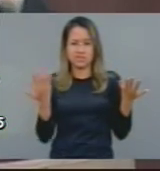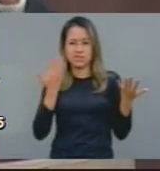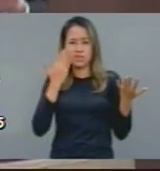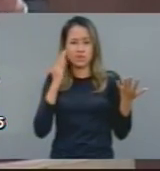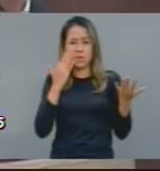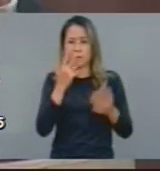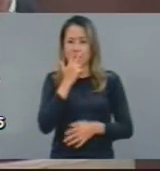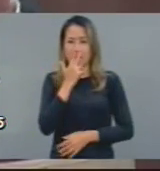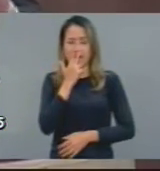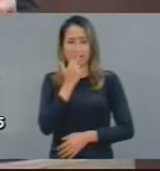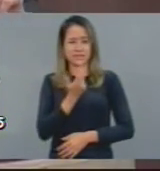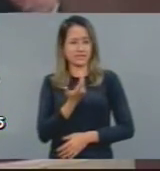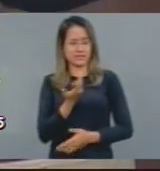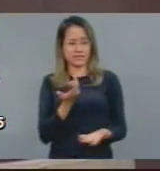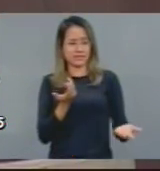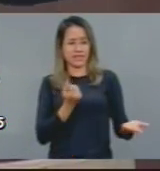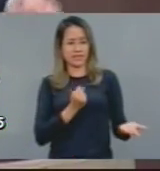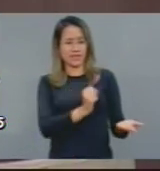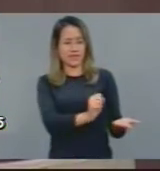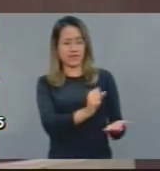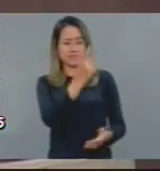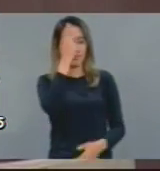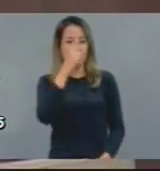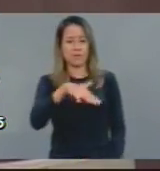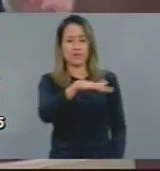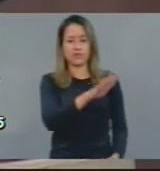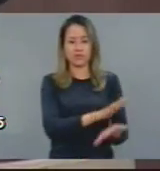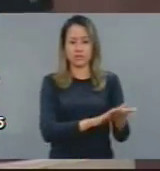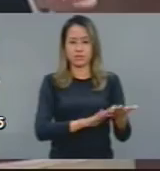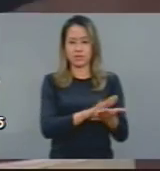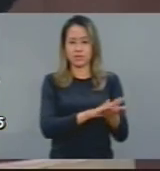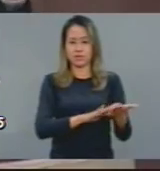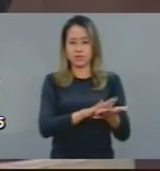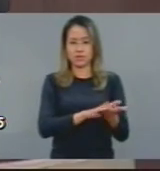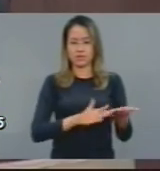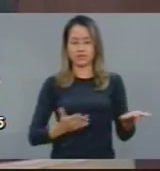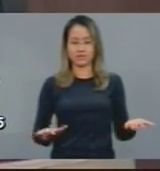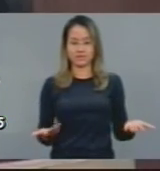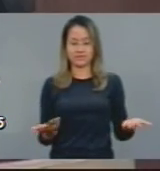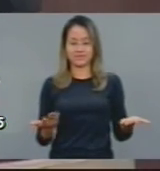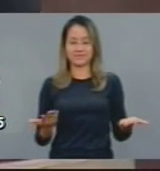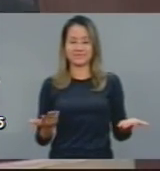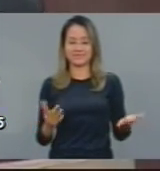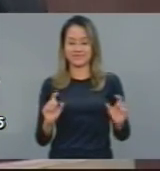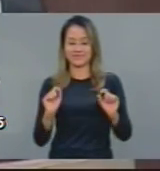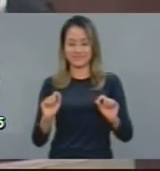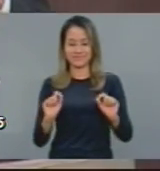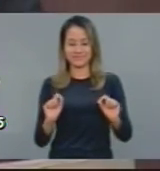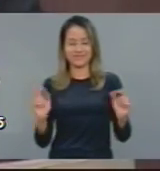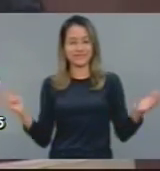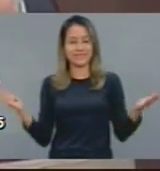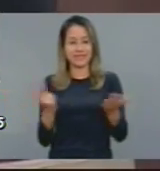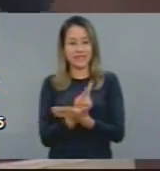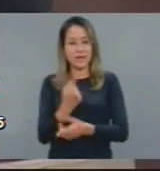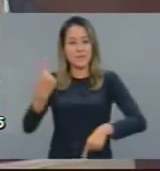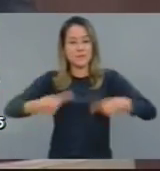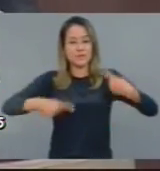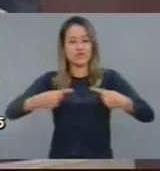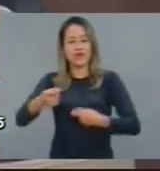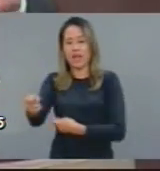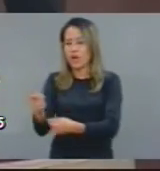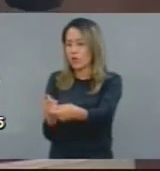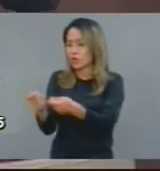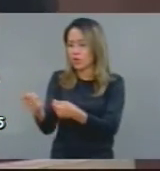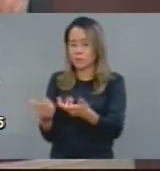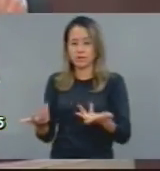Diga-se de passagem, essa invenção não é dela. Essa invenção é do Fernando Henrique. Portanto, Fernando Henrique, Lula e Dilma aplicam a mesma política econômica. Juro